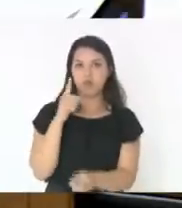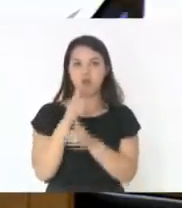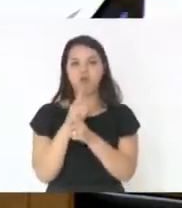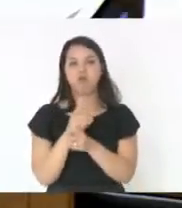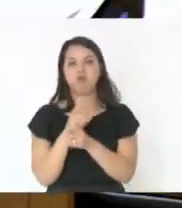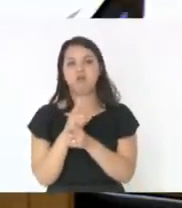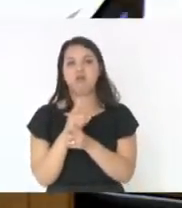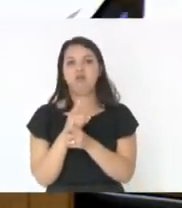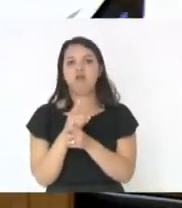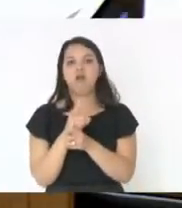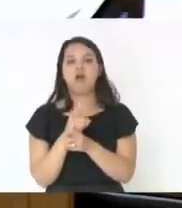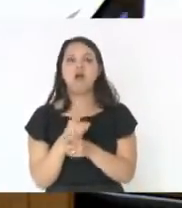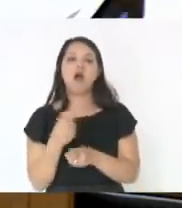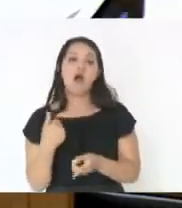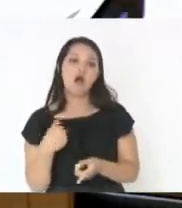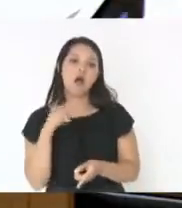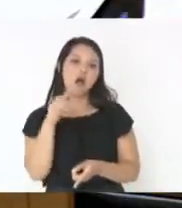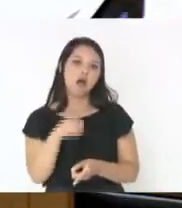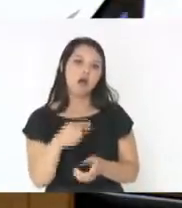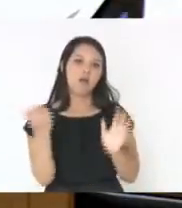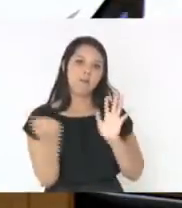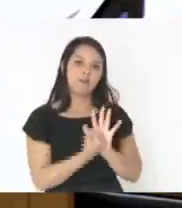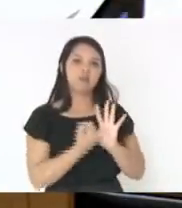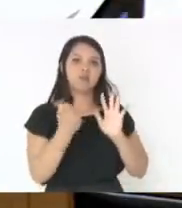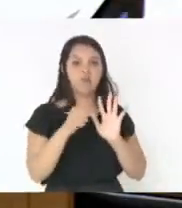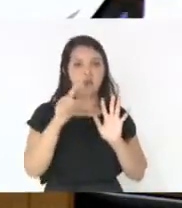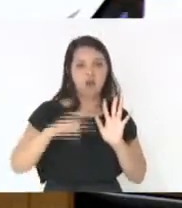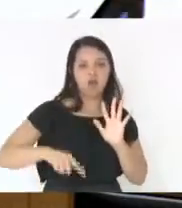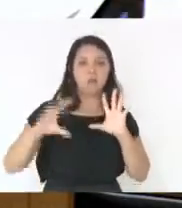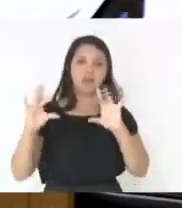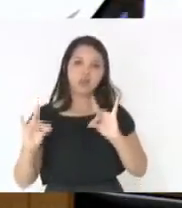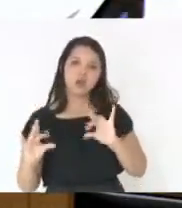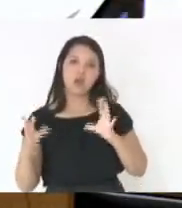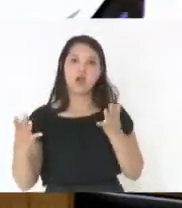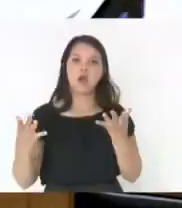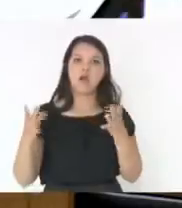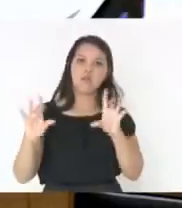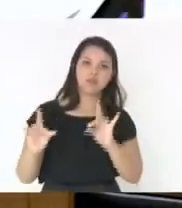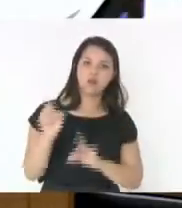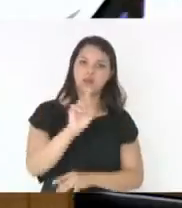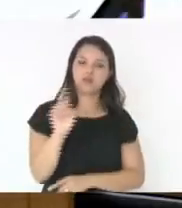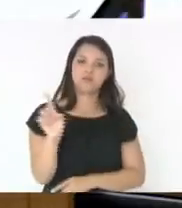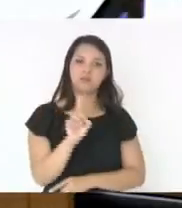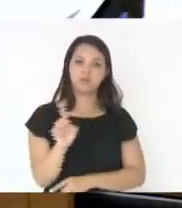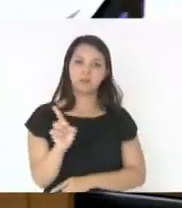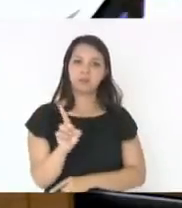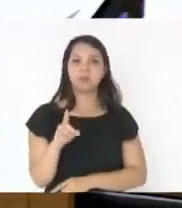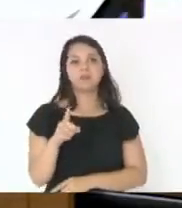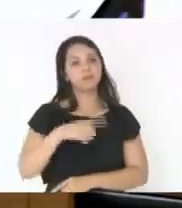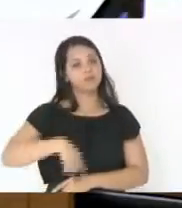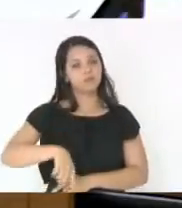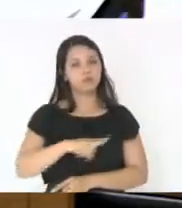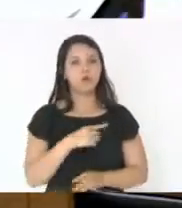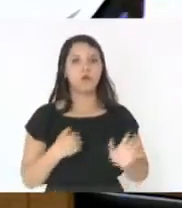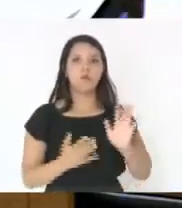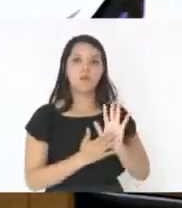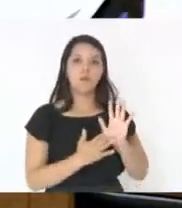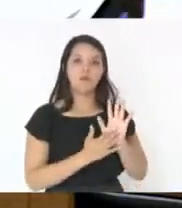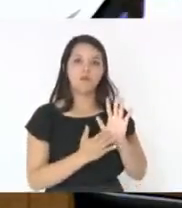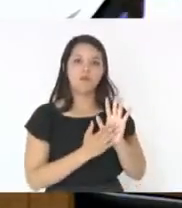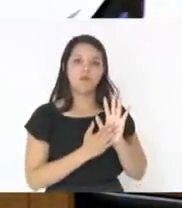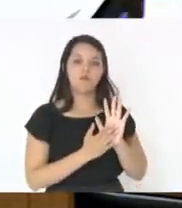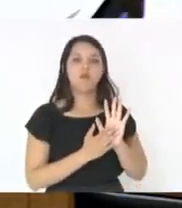isso que nós fizemos uma proposição, respeitando esta regulamentação, e foi